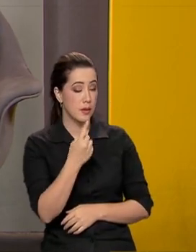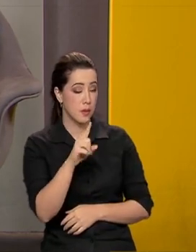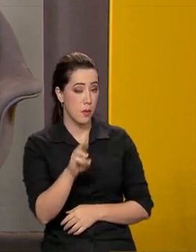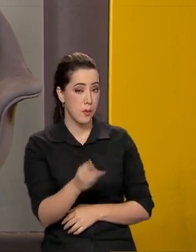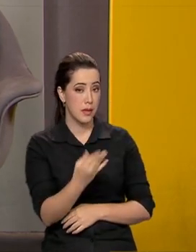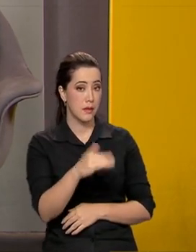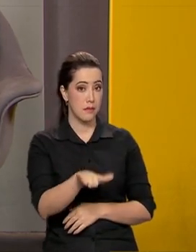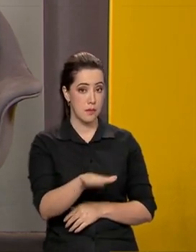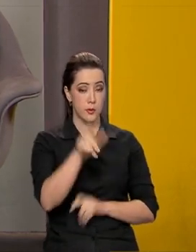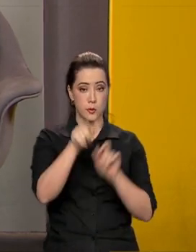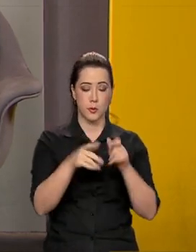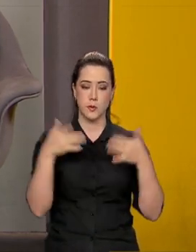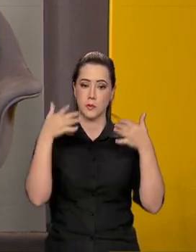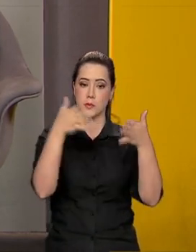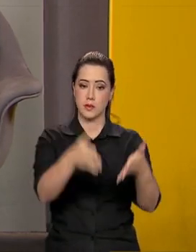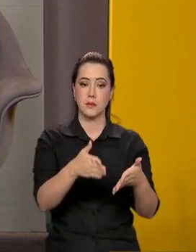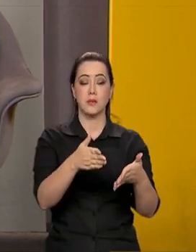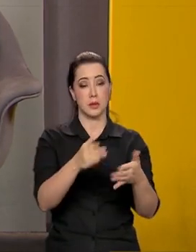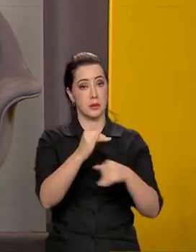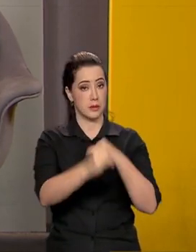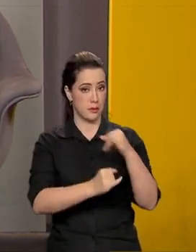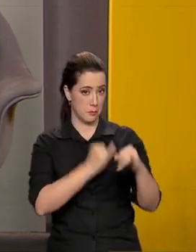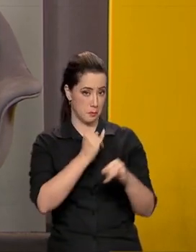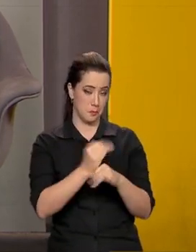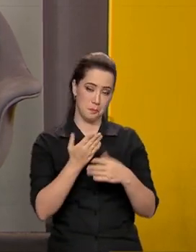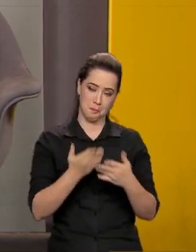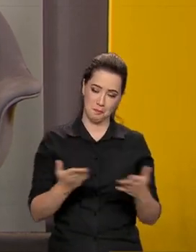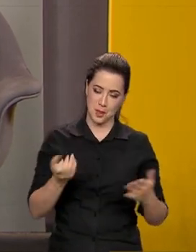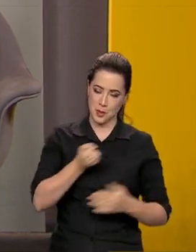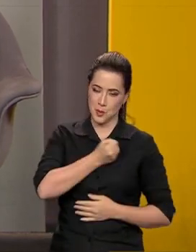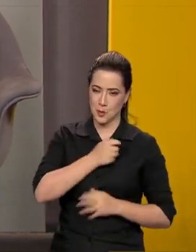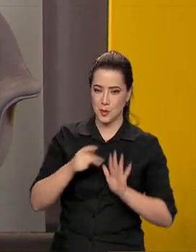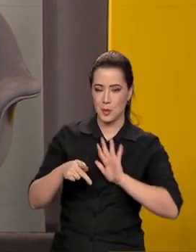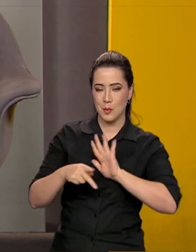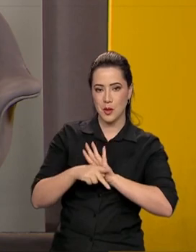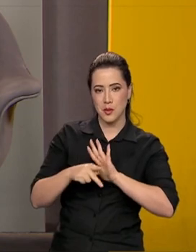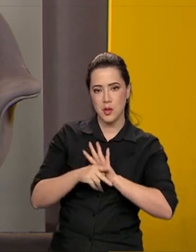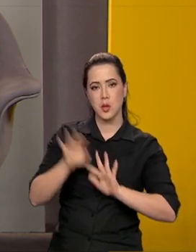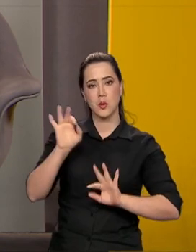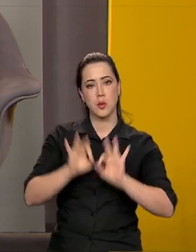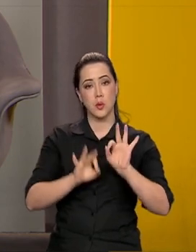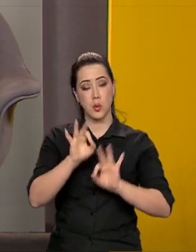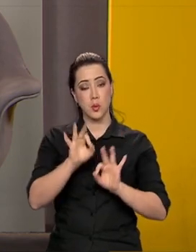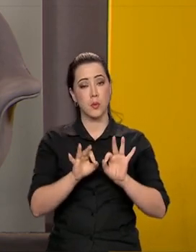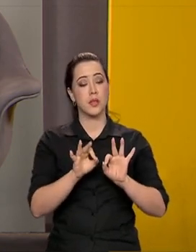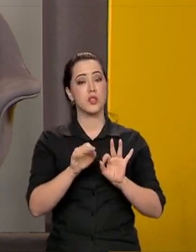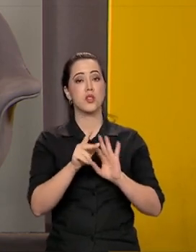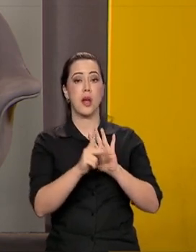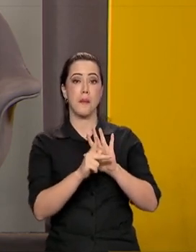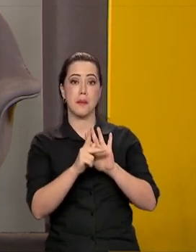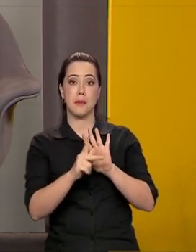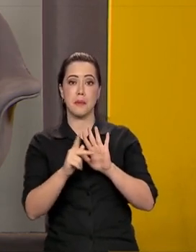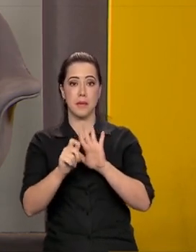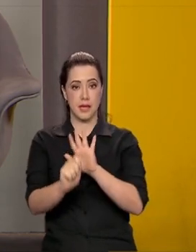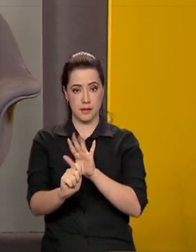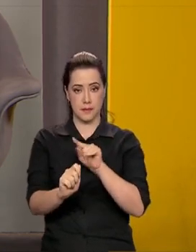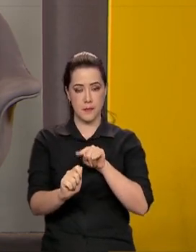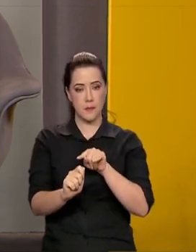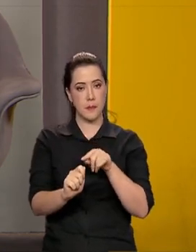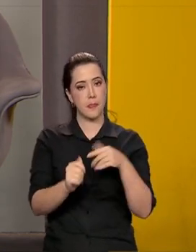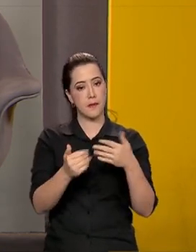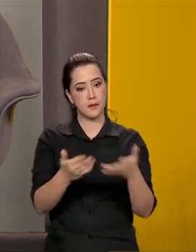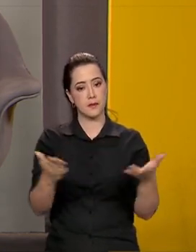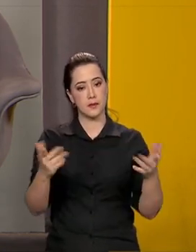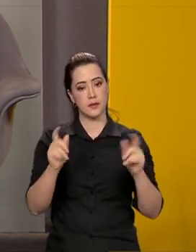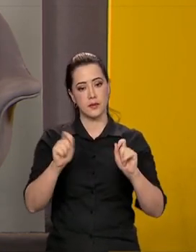meio de participantes na plataforma digital. Esses são os números do Plano Plurianual Participativo. Você,